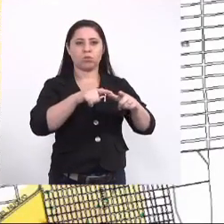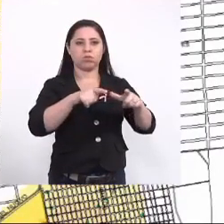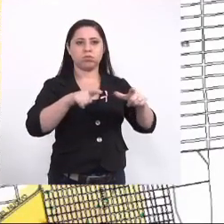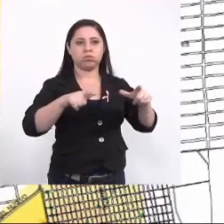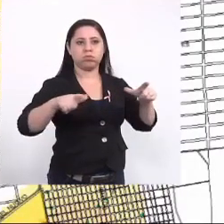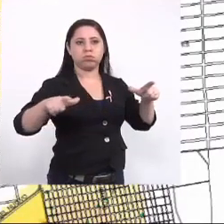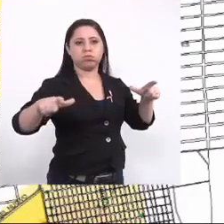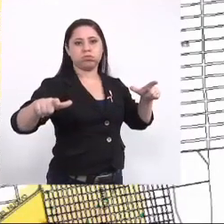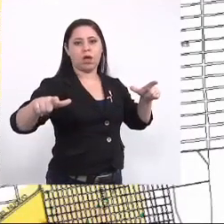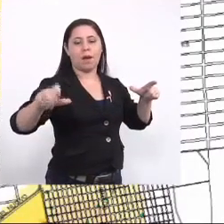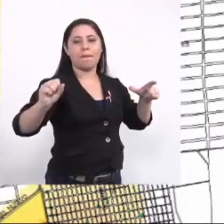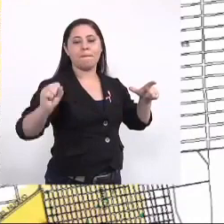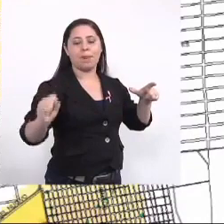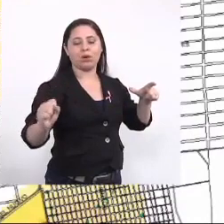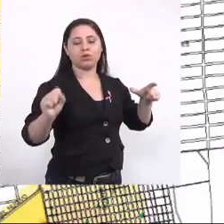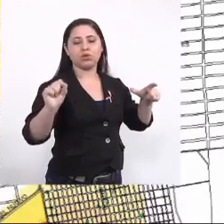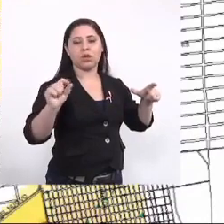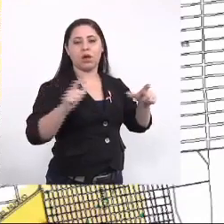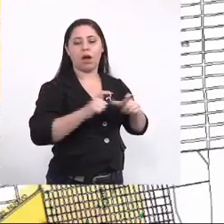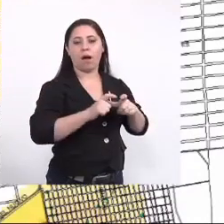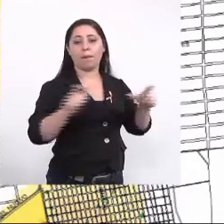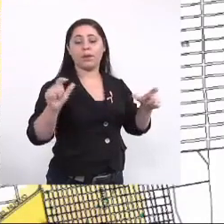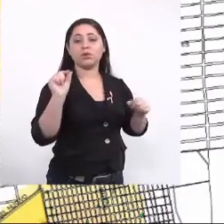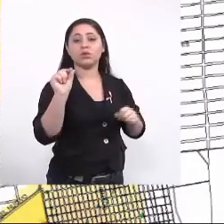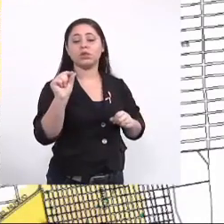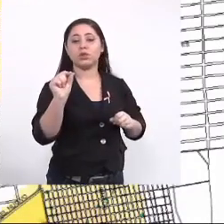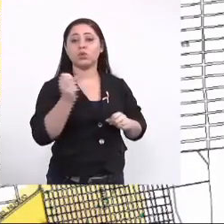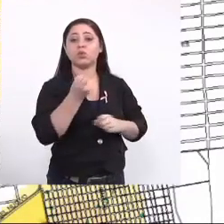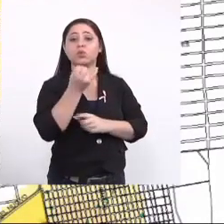eu posso aumentar o número de